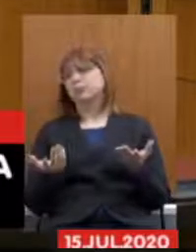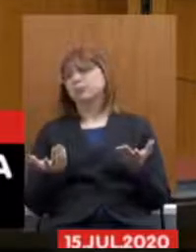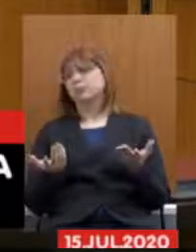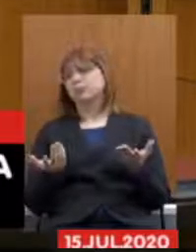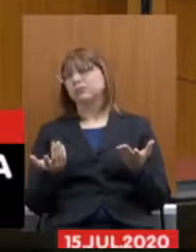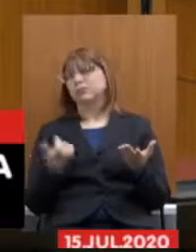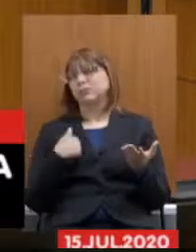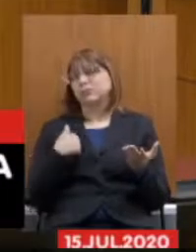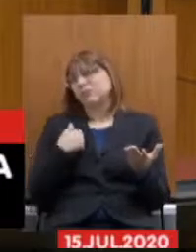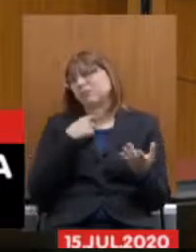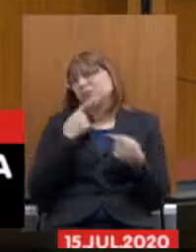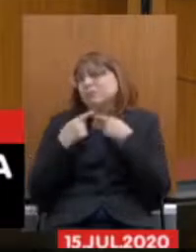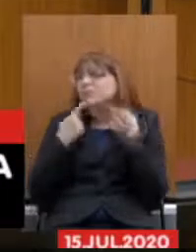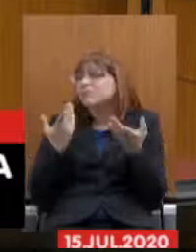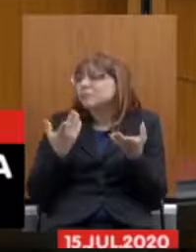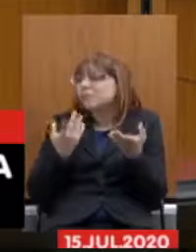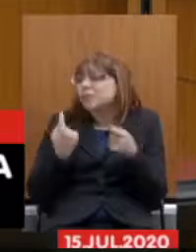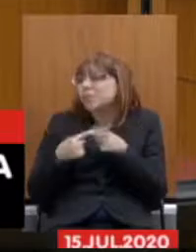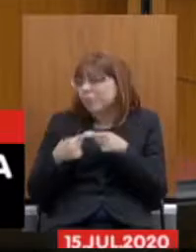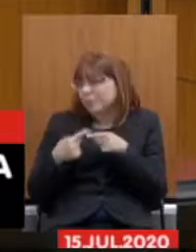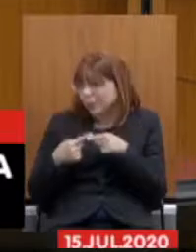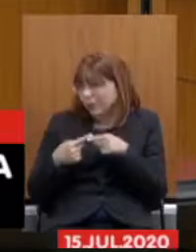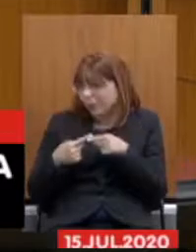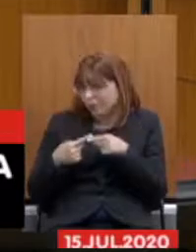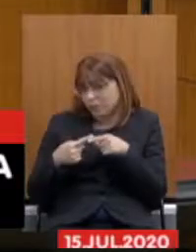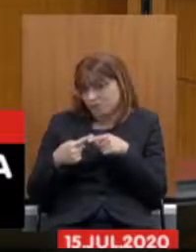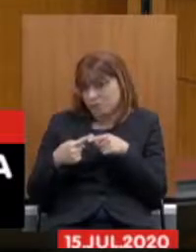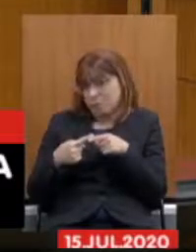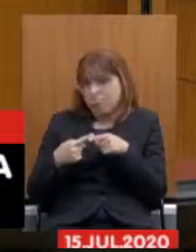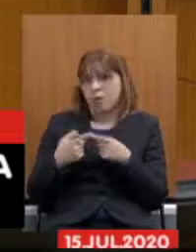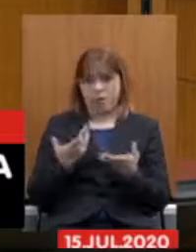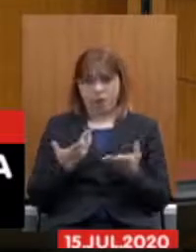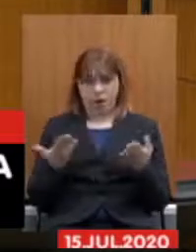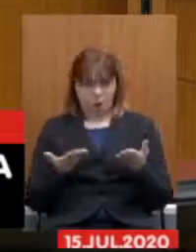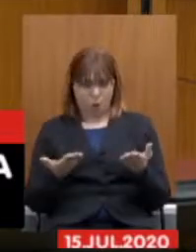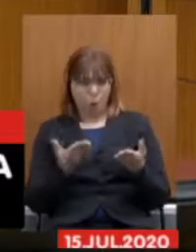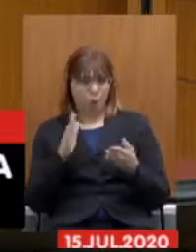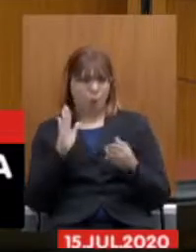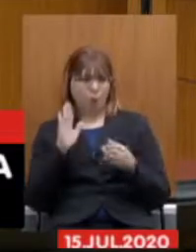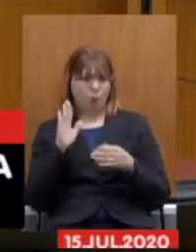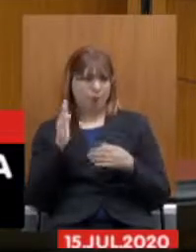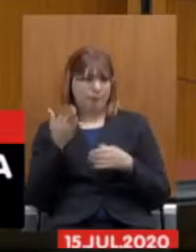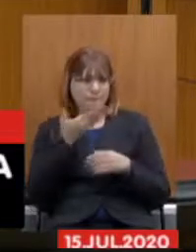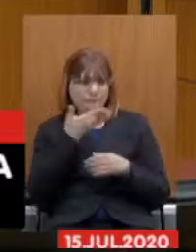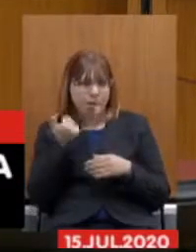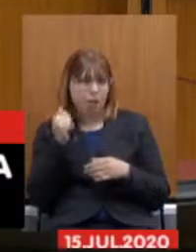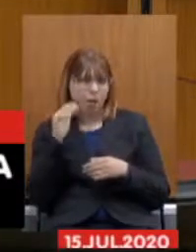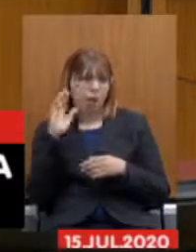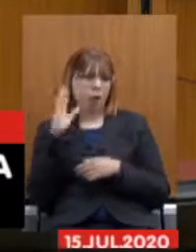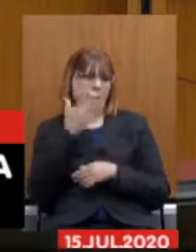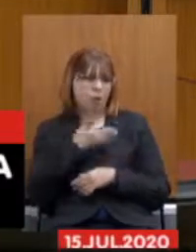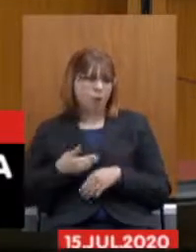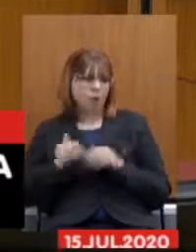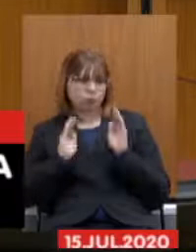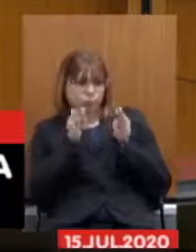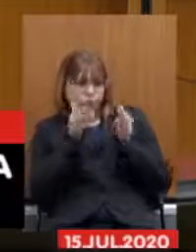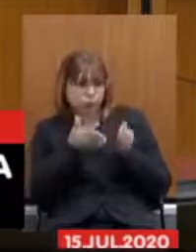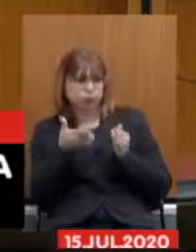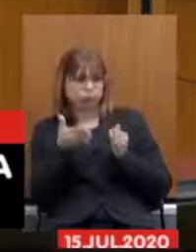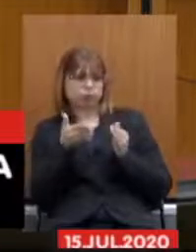que que ao invés do governo está preocupado em melhorar, em investir na saúde pública nesse momento,